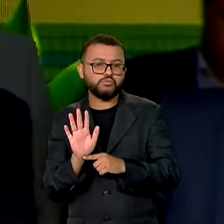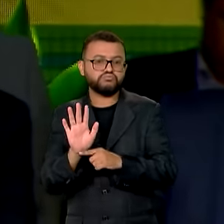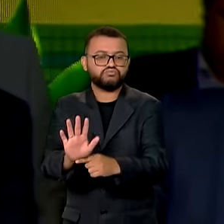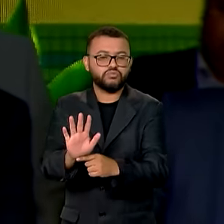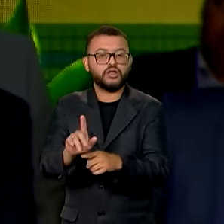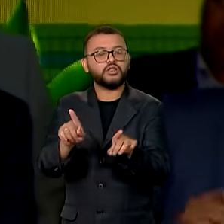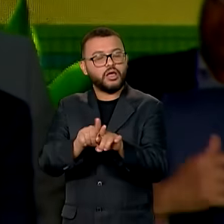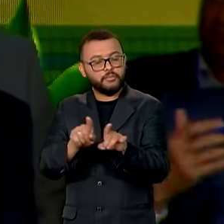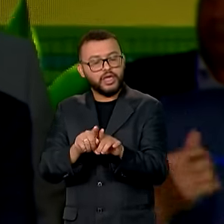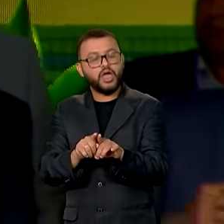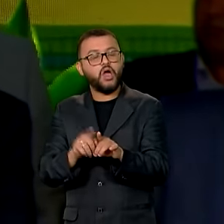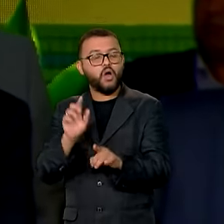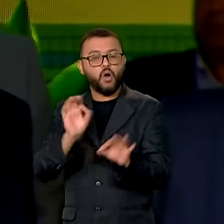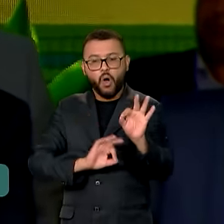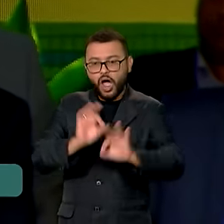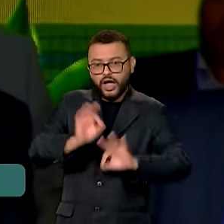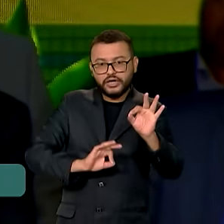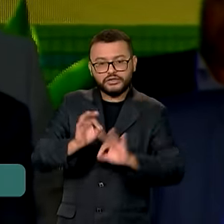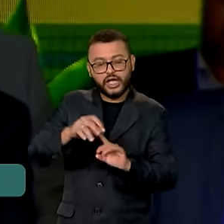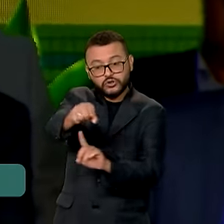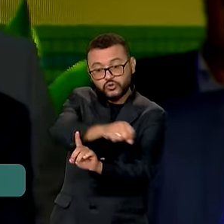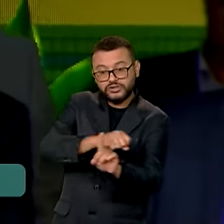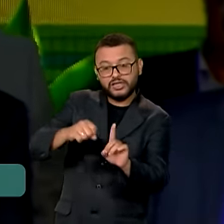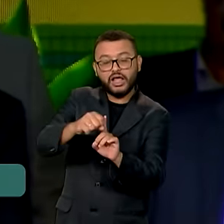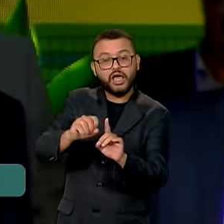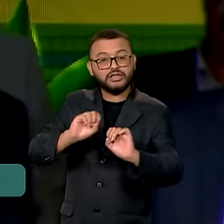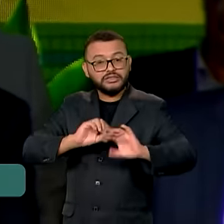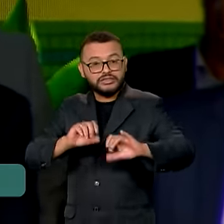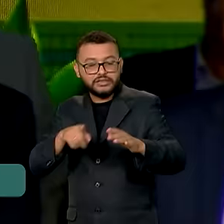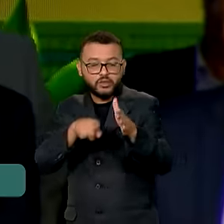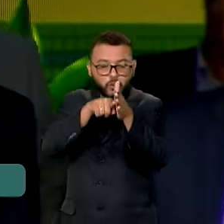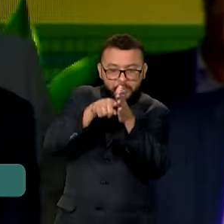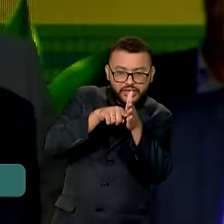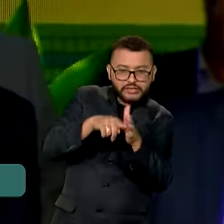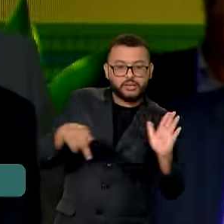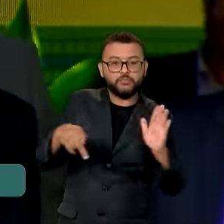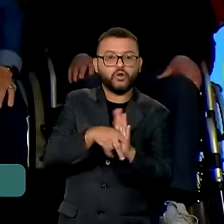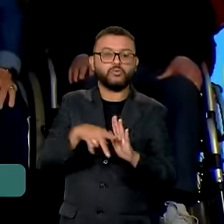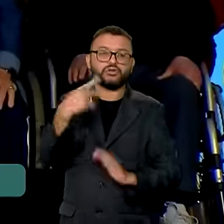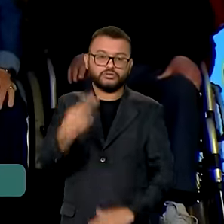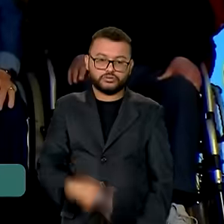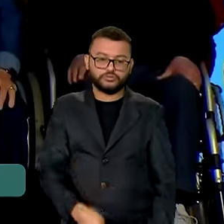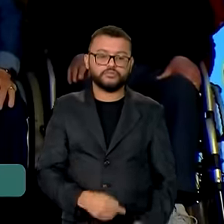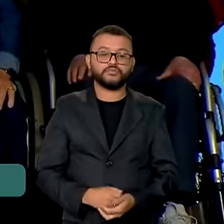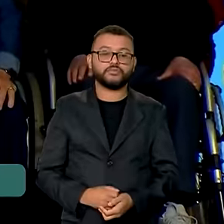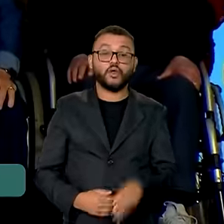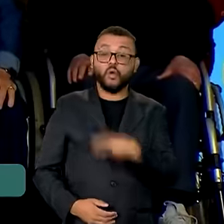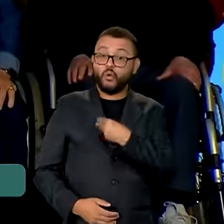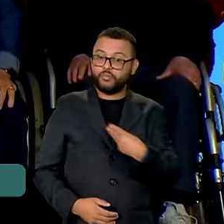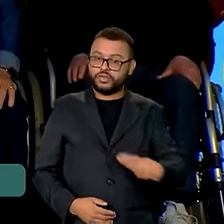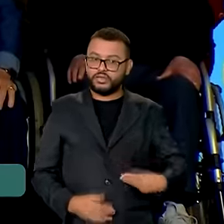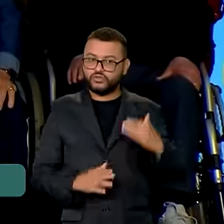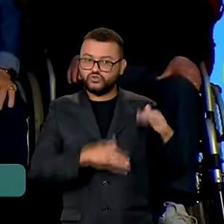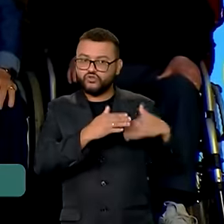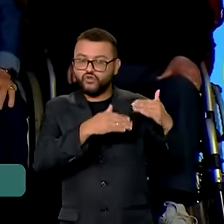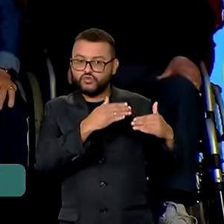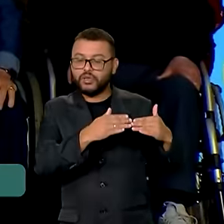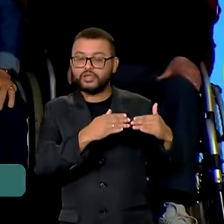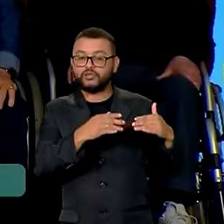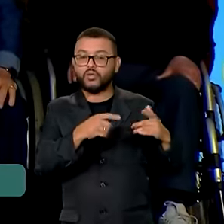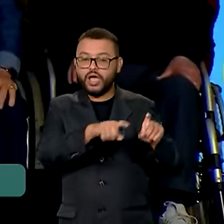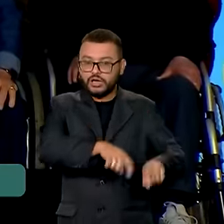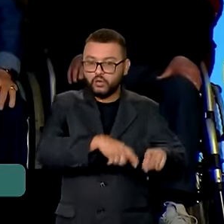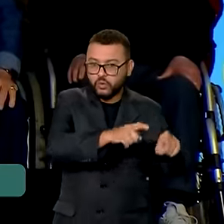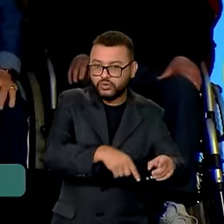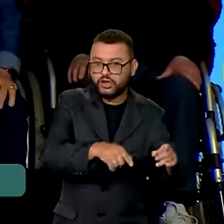retroalimentando o sistema indissociável de ensino, pesquisa e extensão. O ministro do Desenvolvimento Agrário